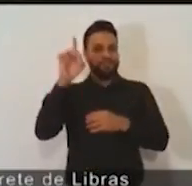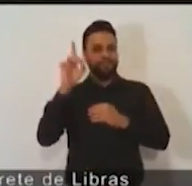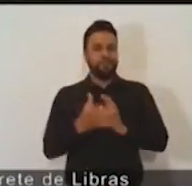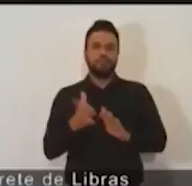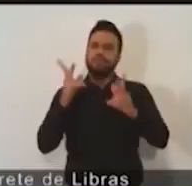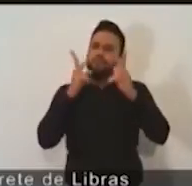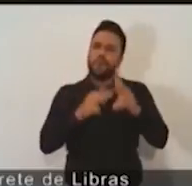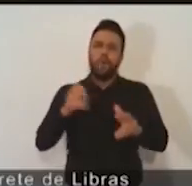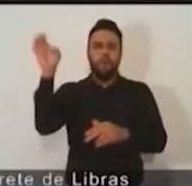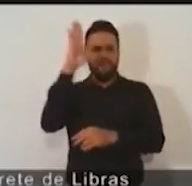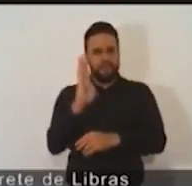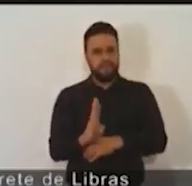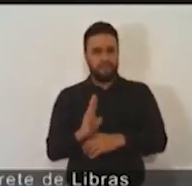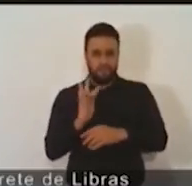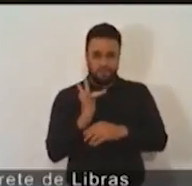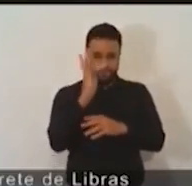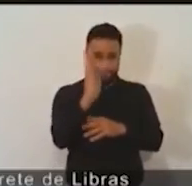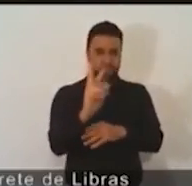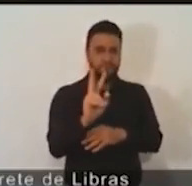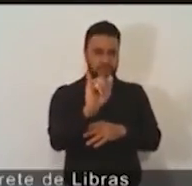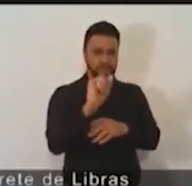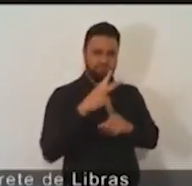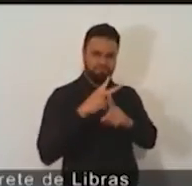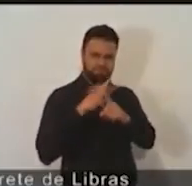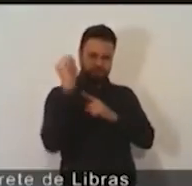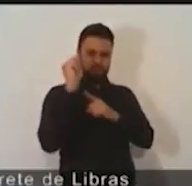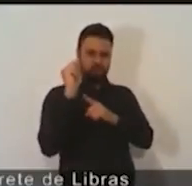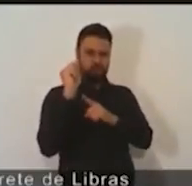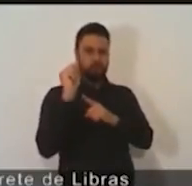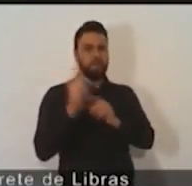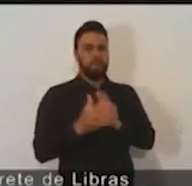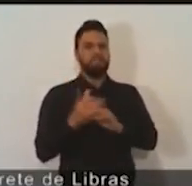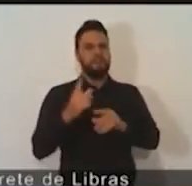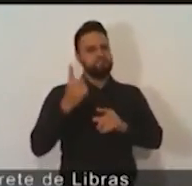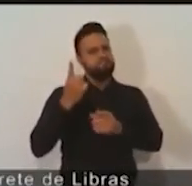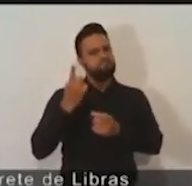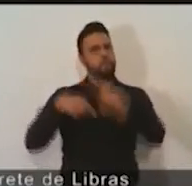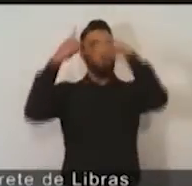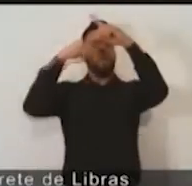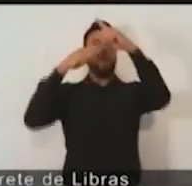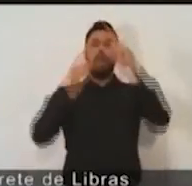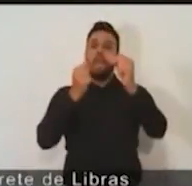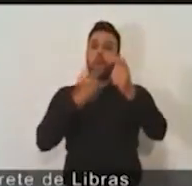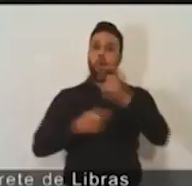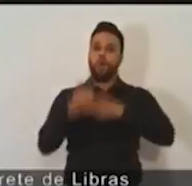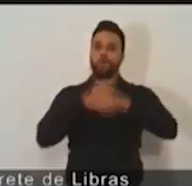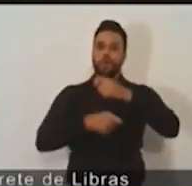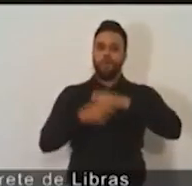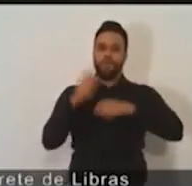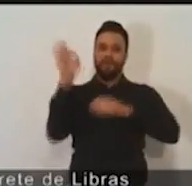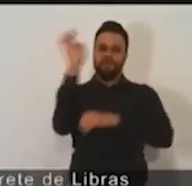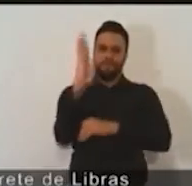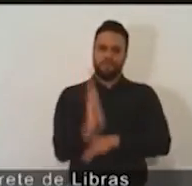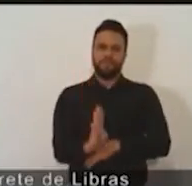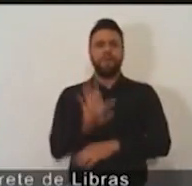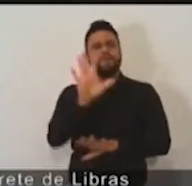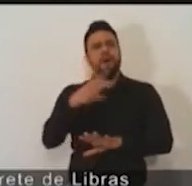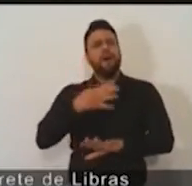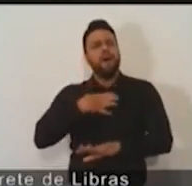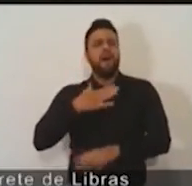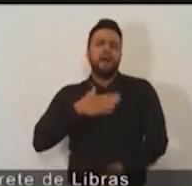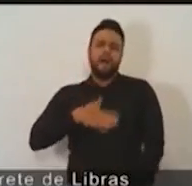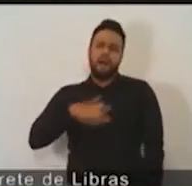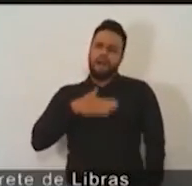brilhante. E que vai recuperar a economia brasileira. Tenha paz, Senhor Presidente. Que o Brasil seja um país de